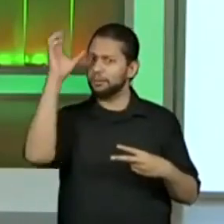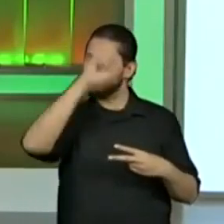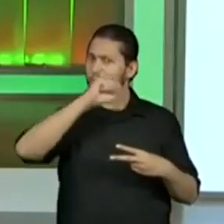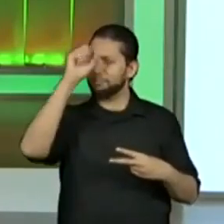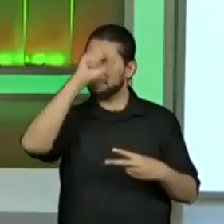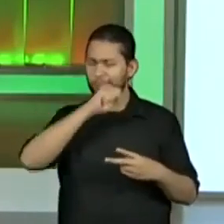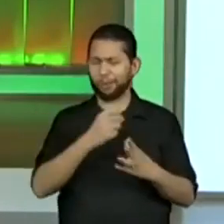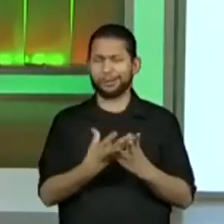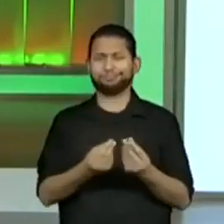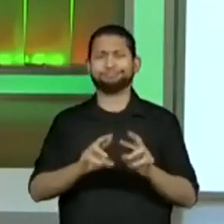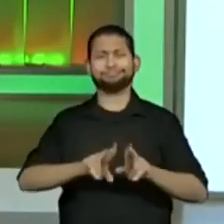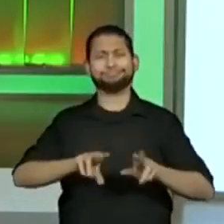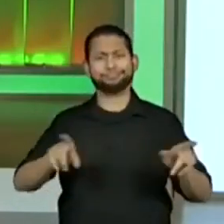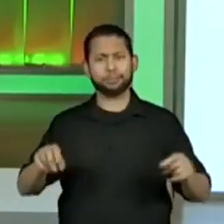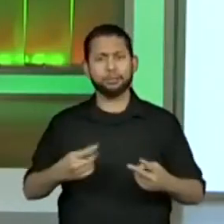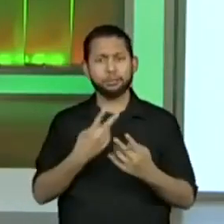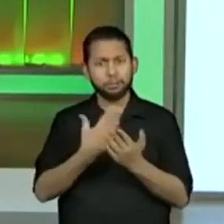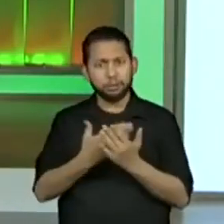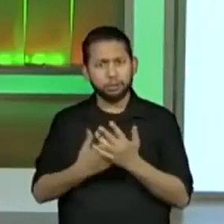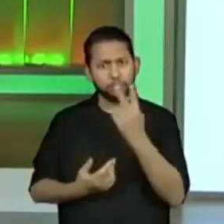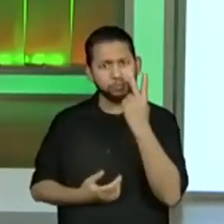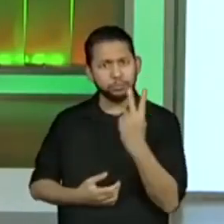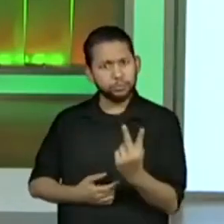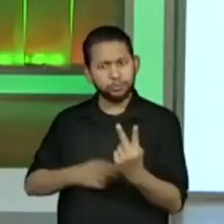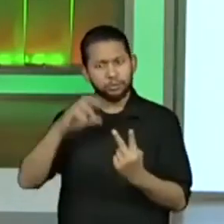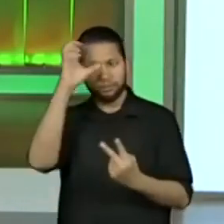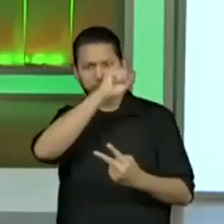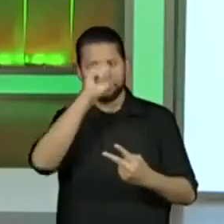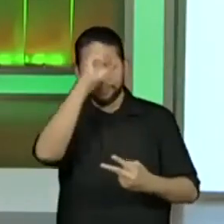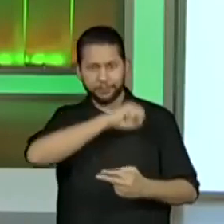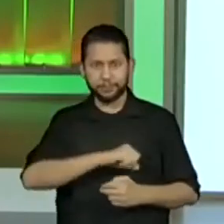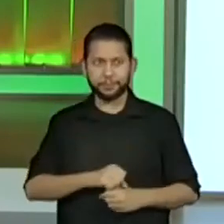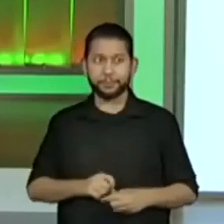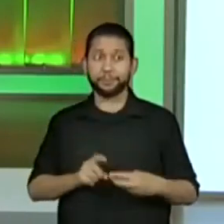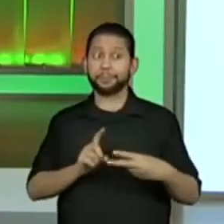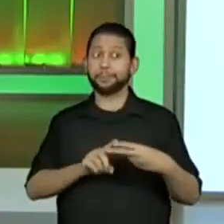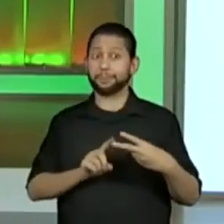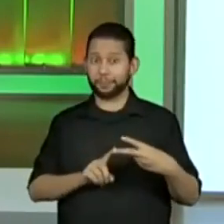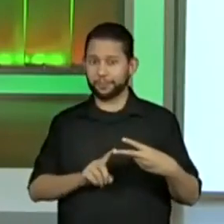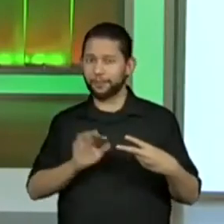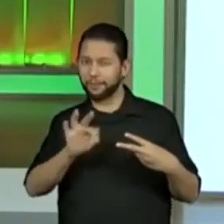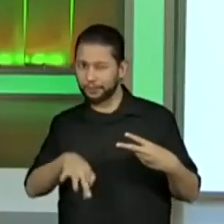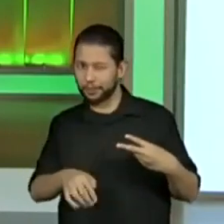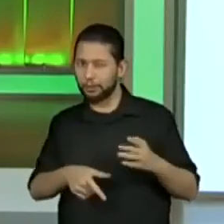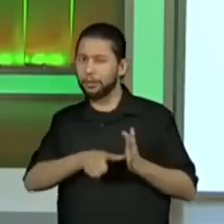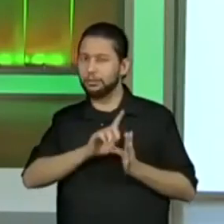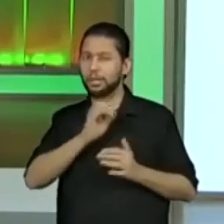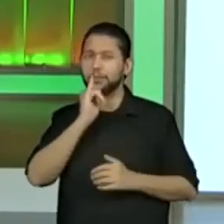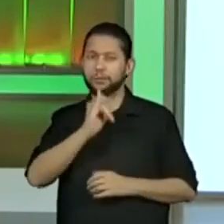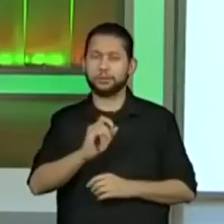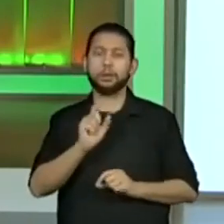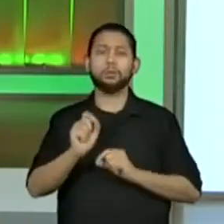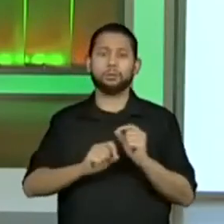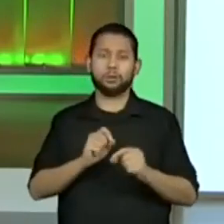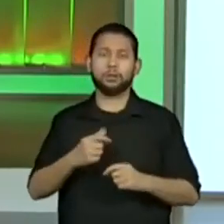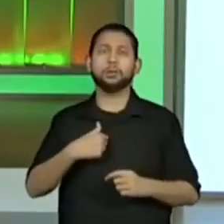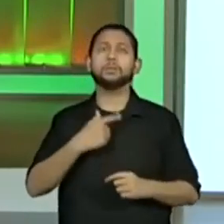aprendeu hoje, né? Em duas aulas. Mas eu, antes de a gente acabar e eu colocar a nossa telinha de avaliação, eu quero